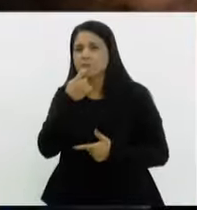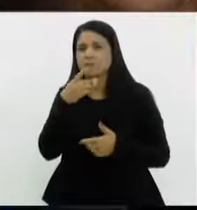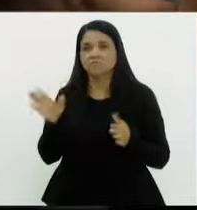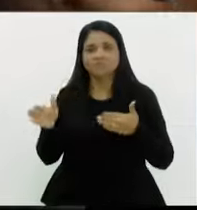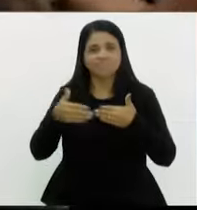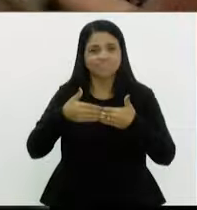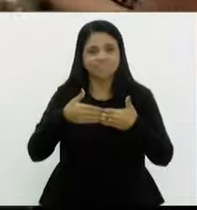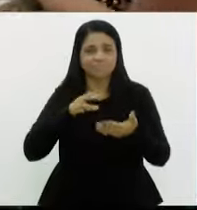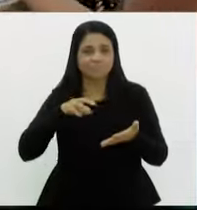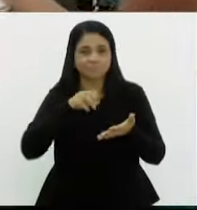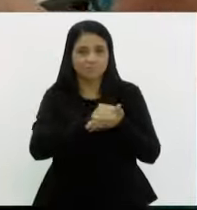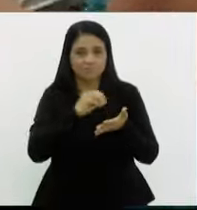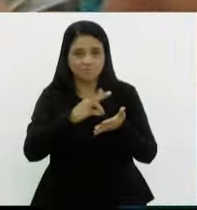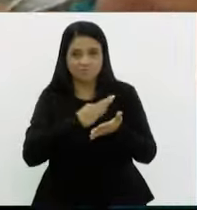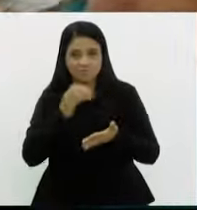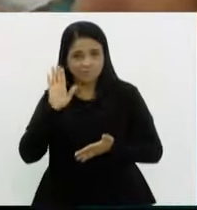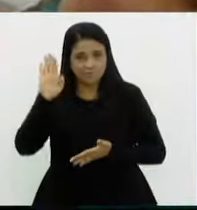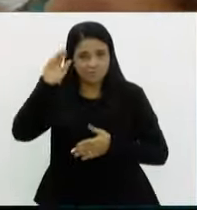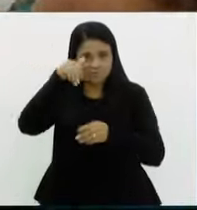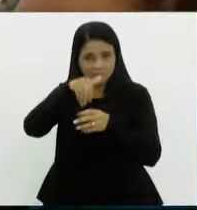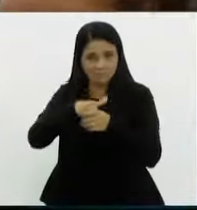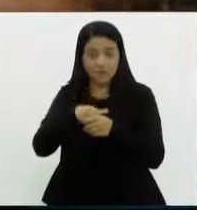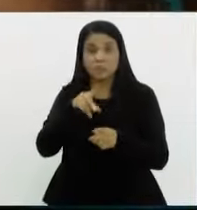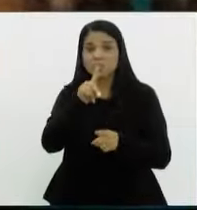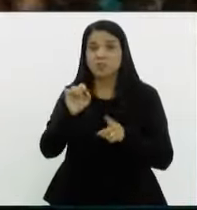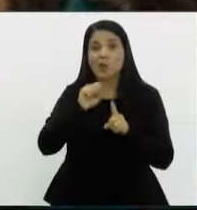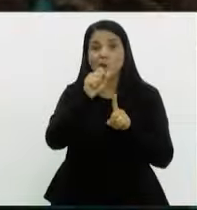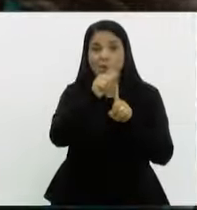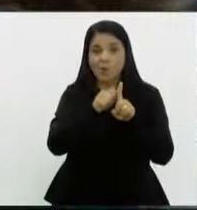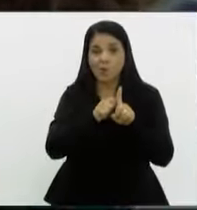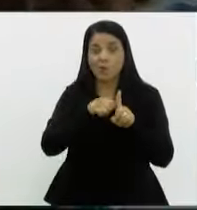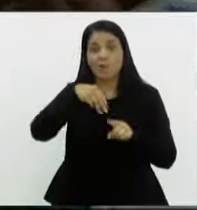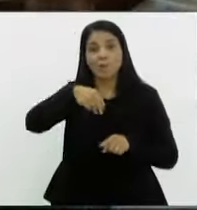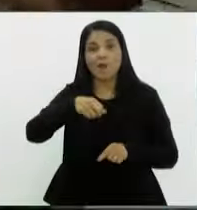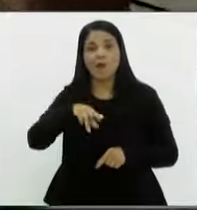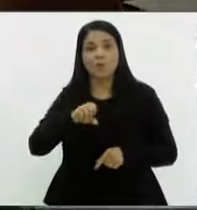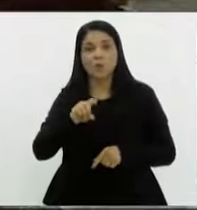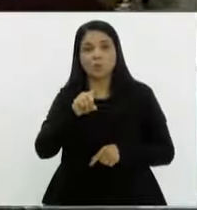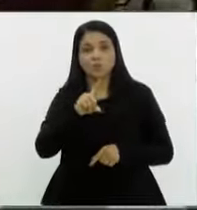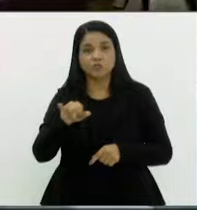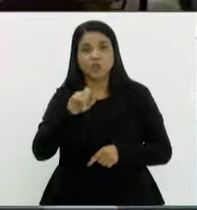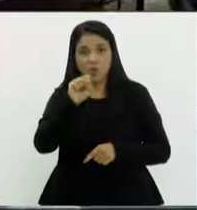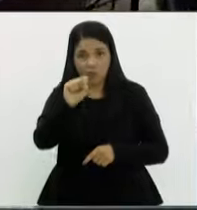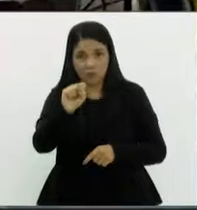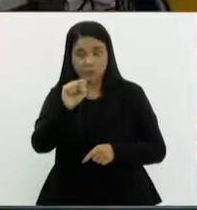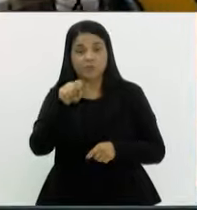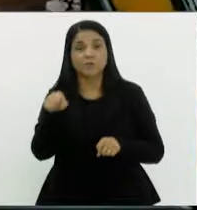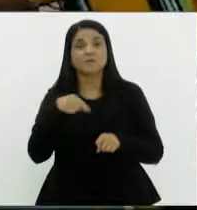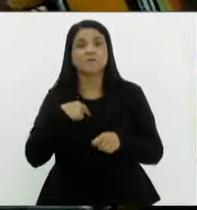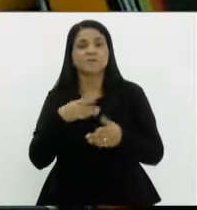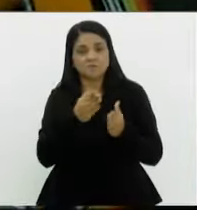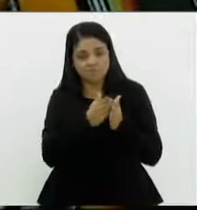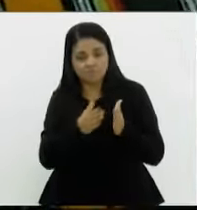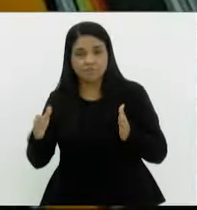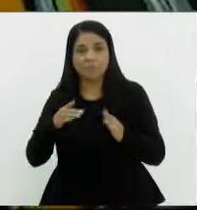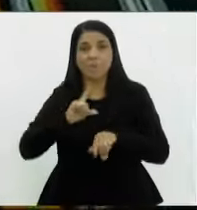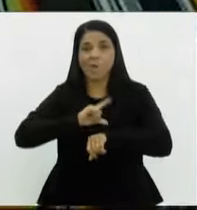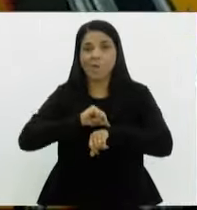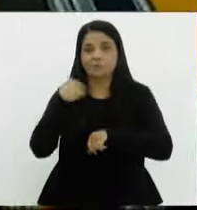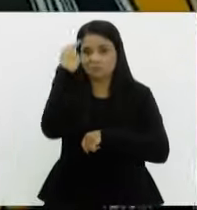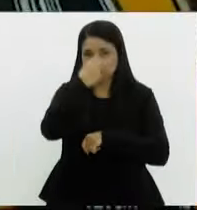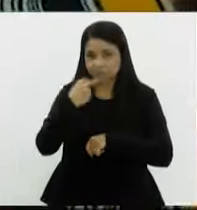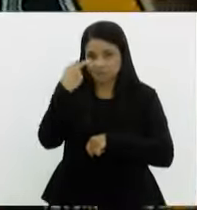fechamento do cadastro eleitoral, que acontece em 8 de maio, o Tribunal Regional Eleitoral do Rio ampliou o horário de atendimento em duas horas.